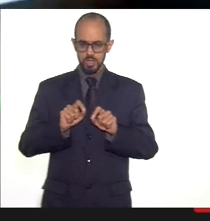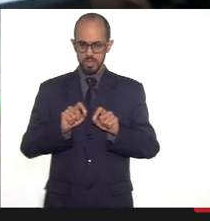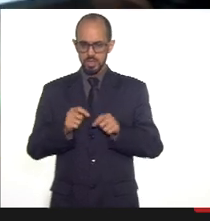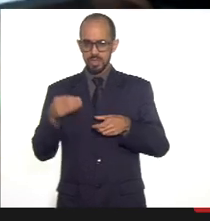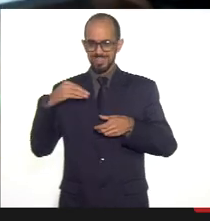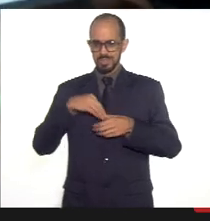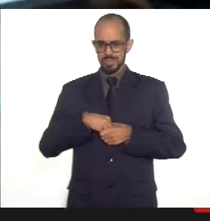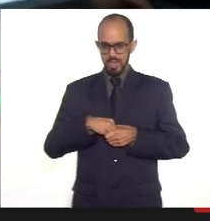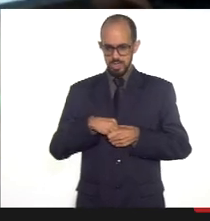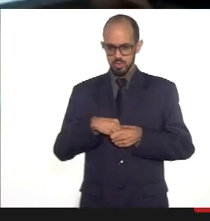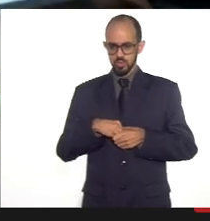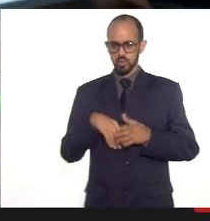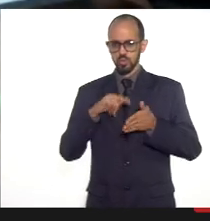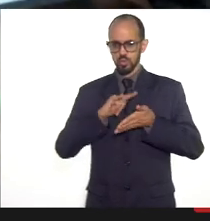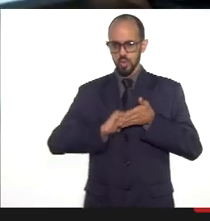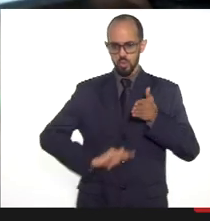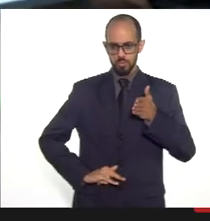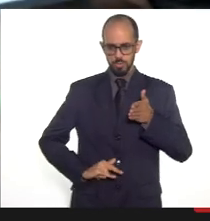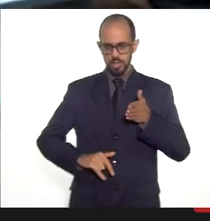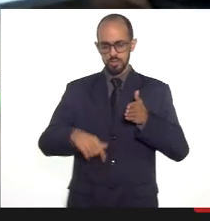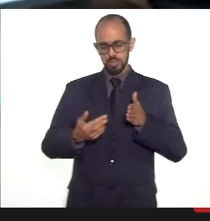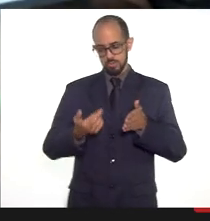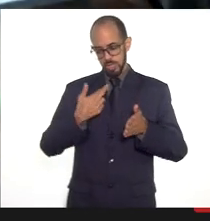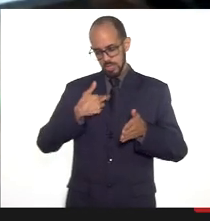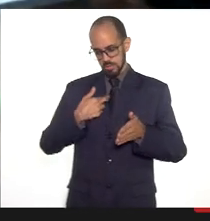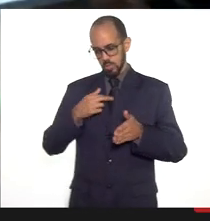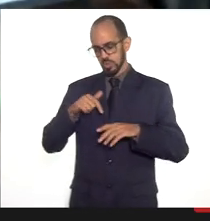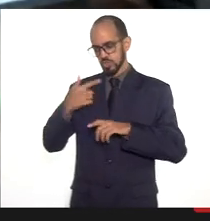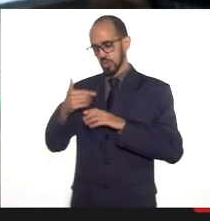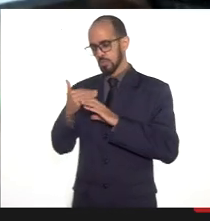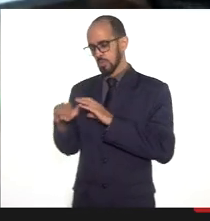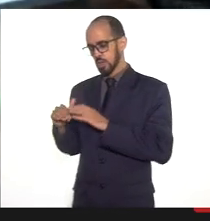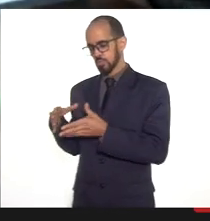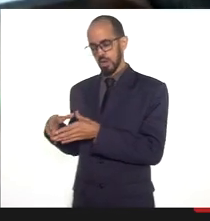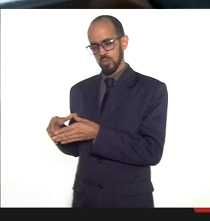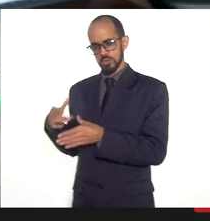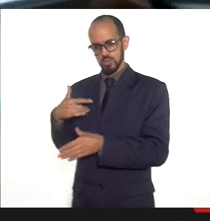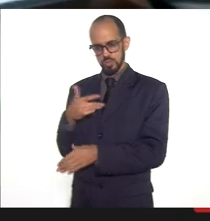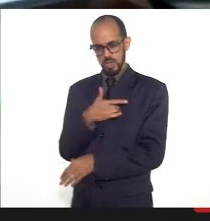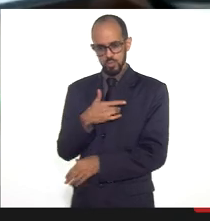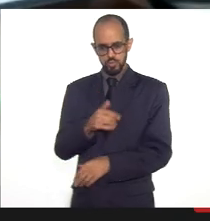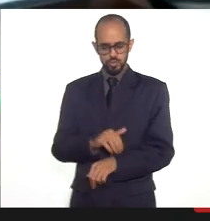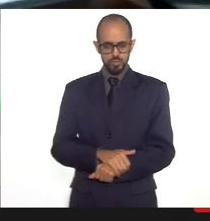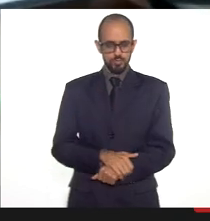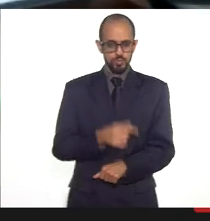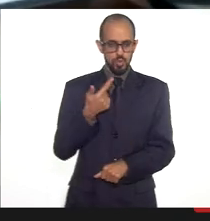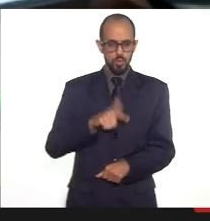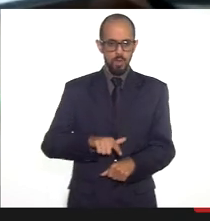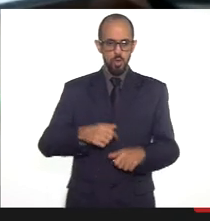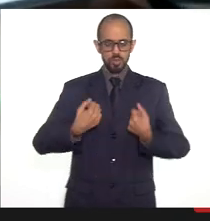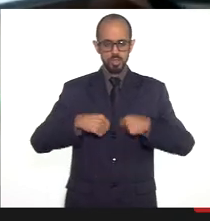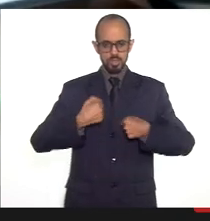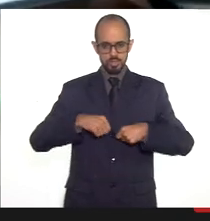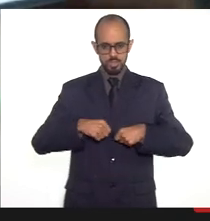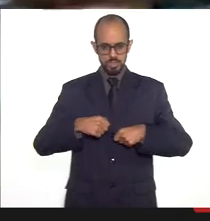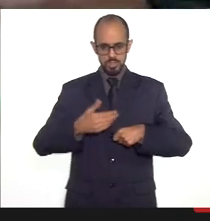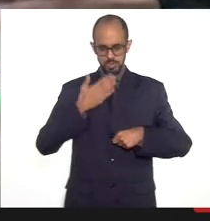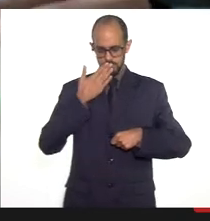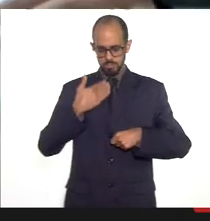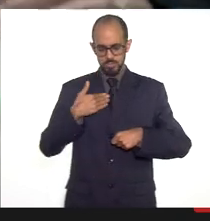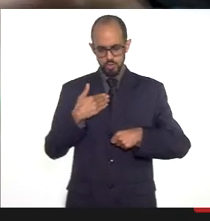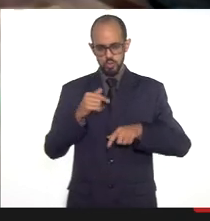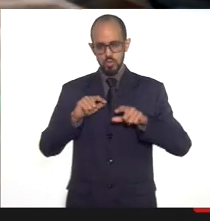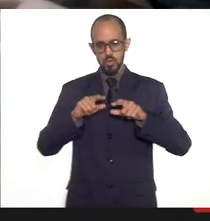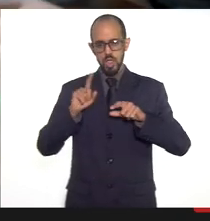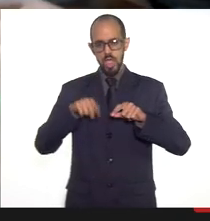internamente pela Subgeral um documento ao fundo eles me respondem eu encaminho à Comissão de Saúde a outra demanda que a senhora solicitou para encaminhar